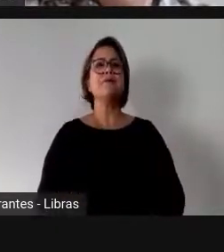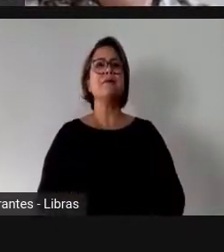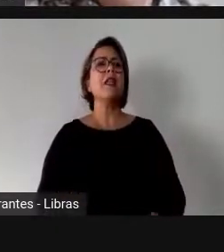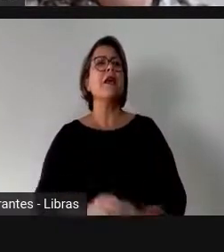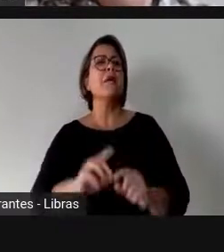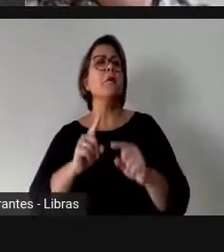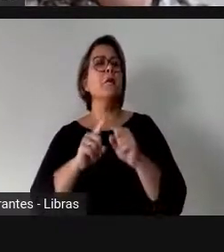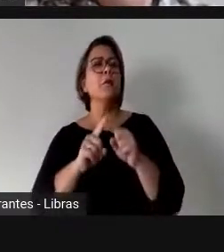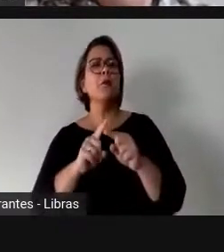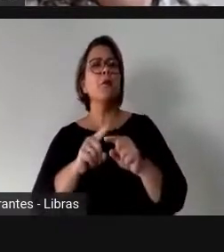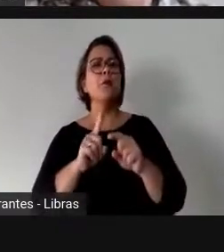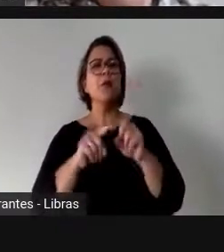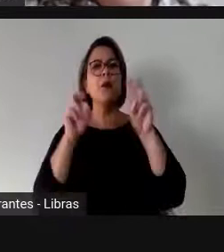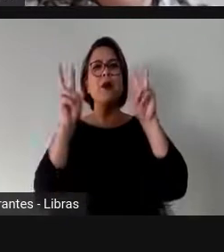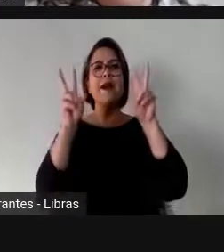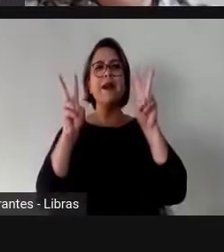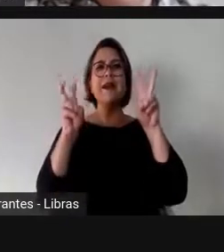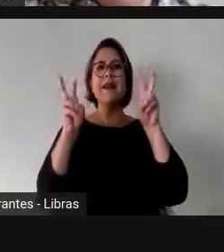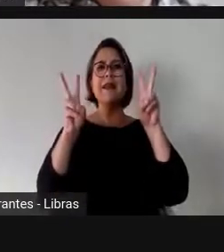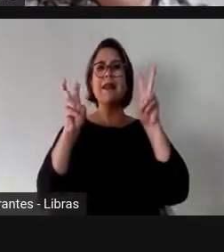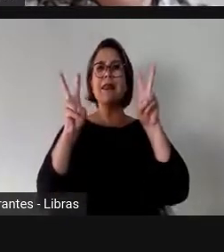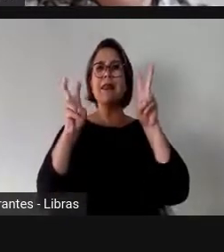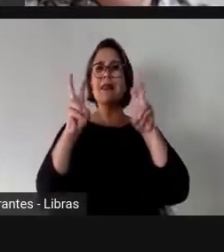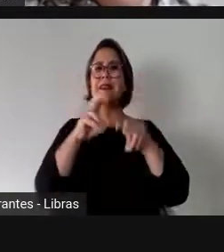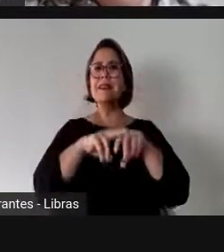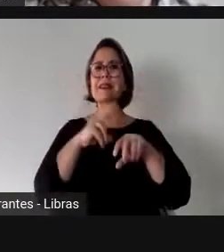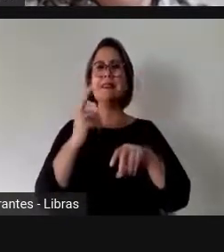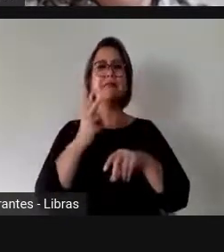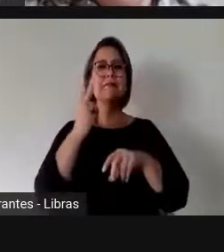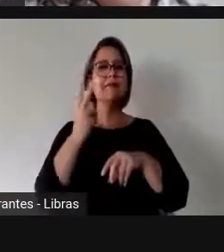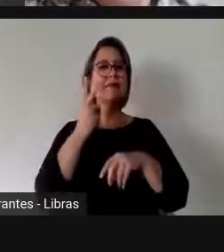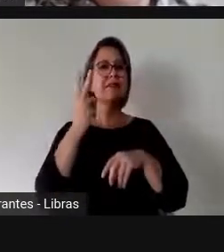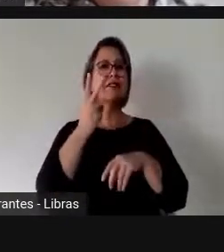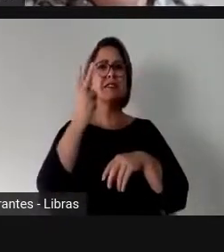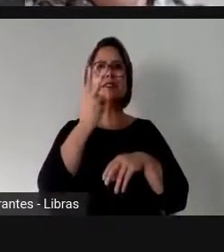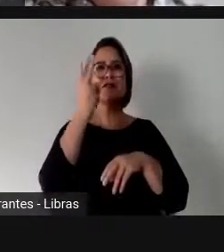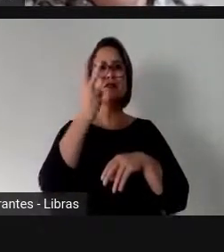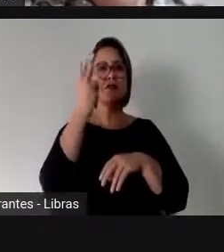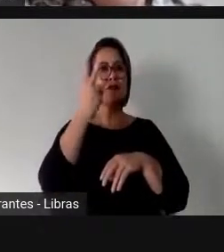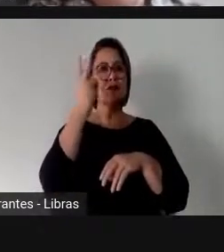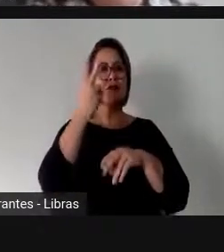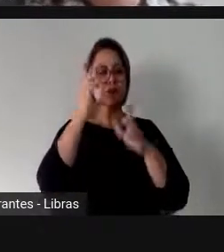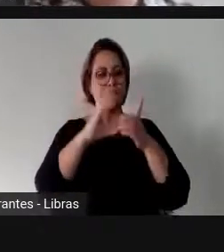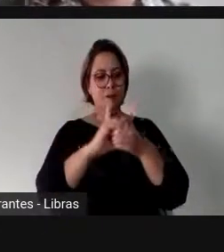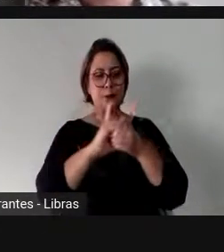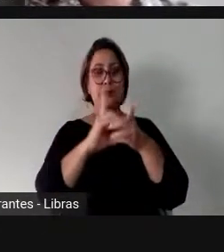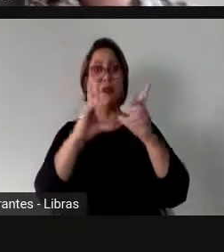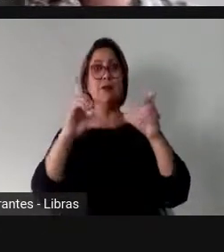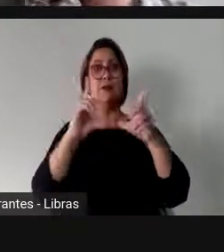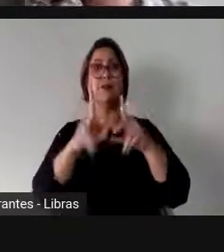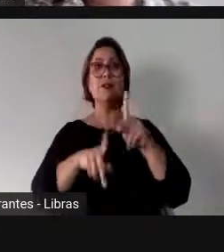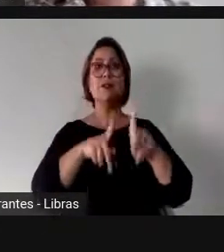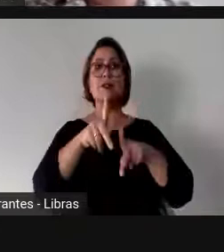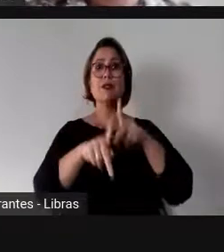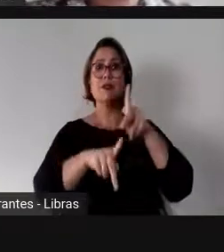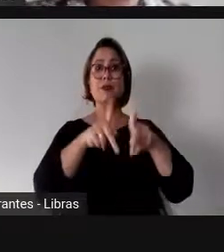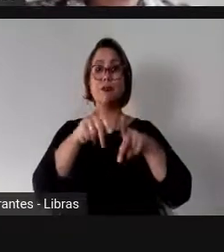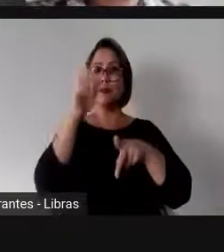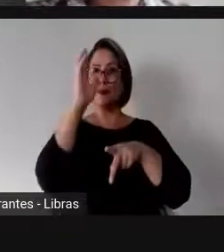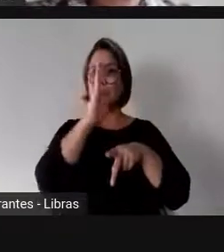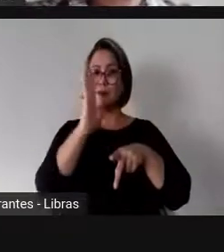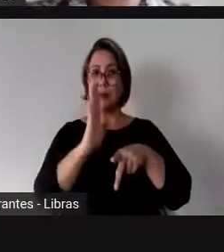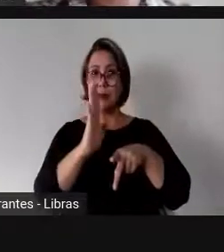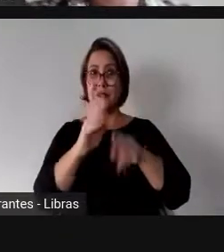é tão importante para a democracia e para o povo brasileiro? Olha, a própria Constituição